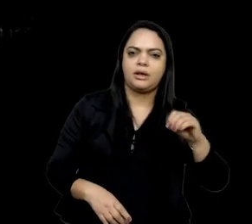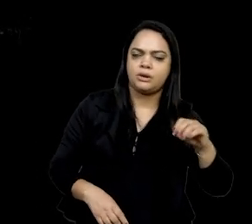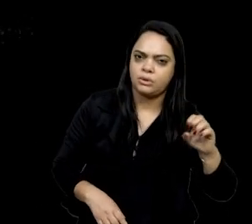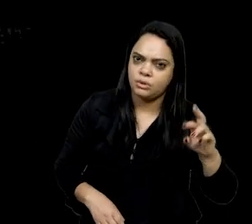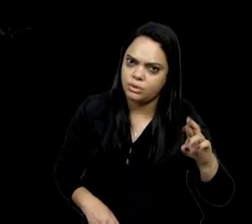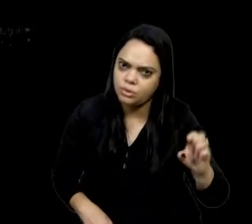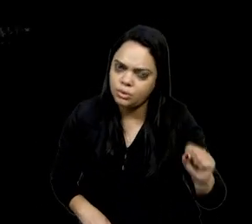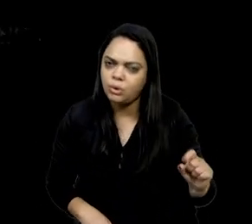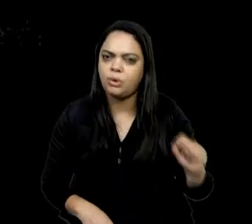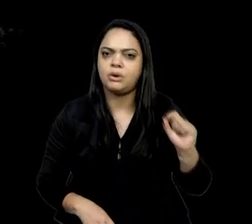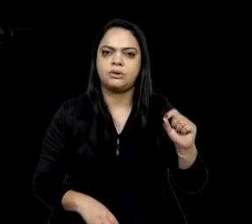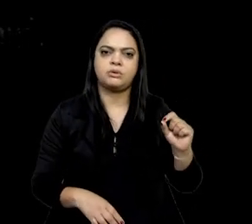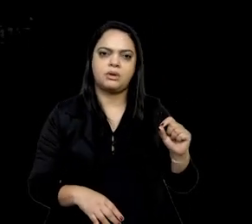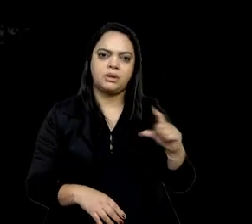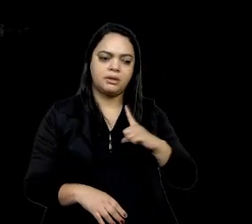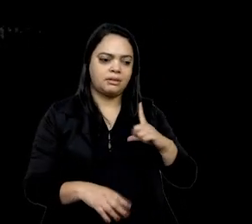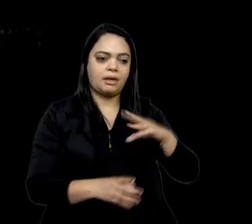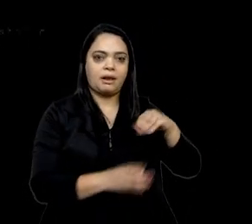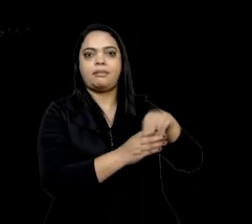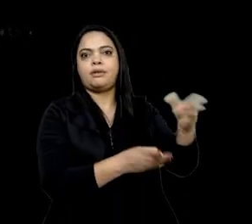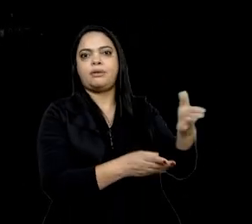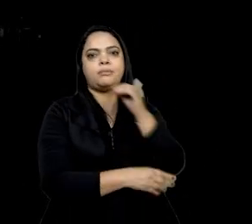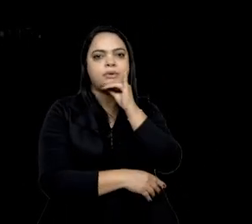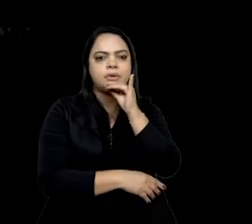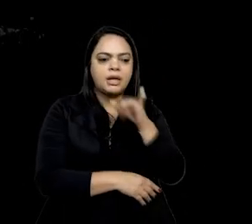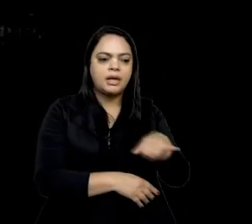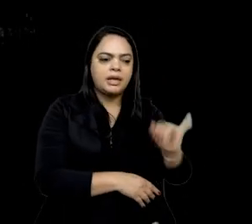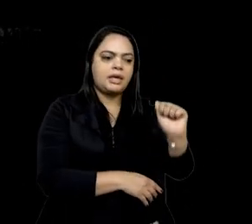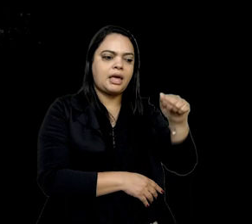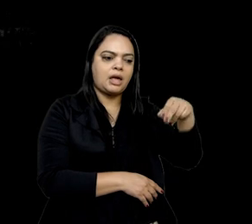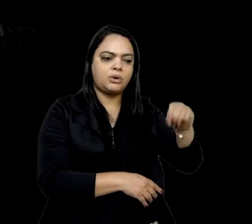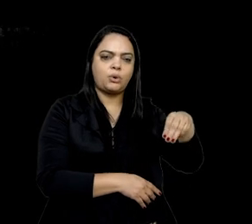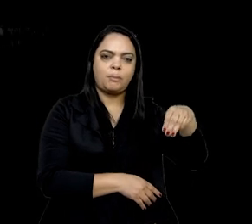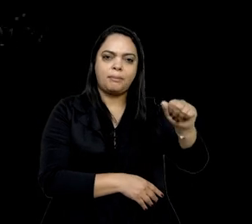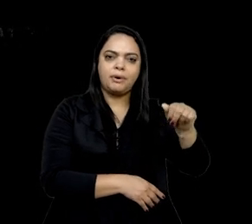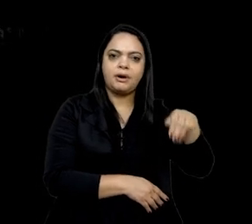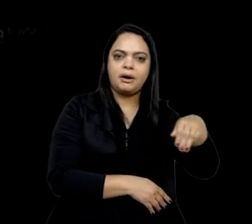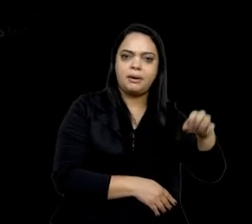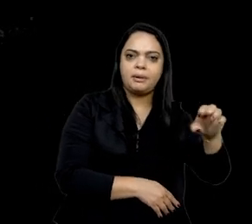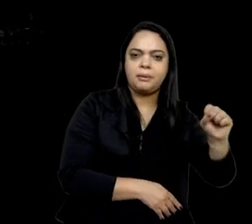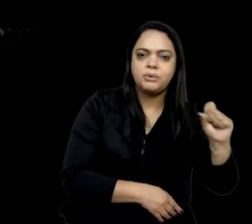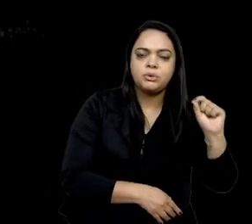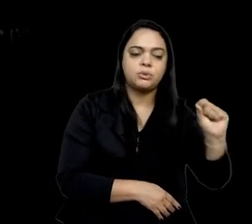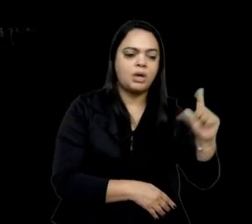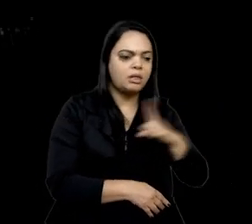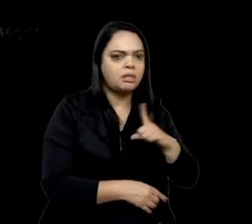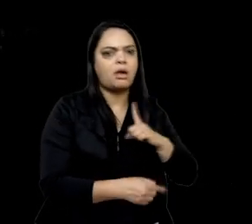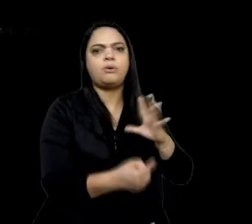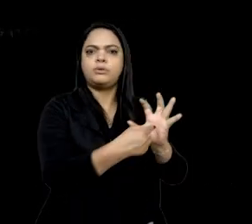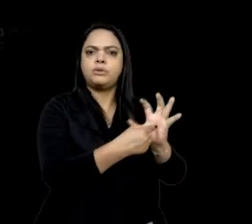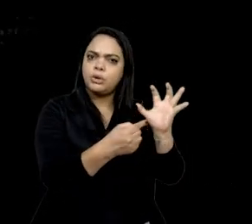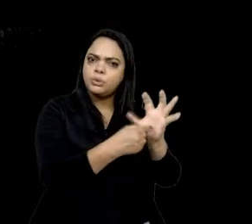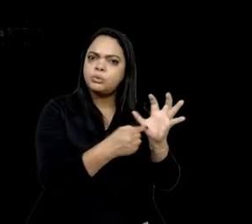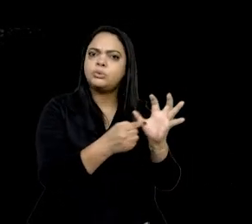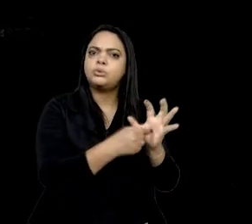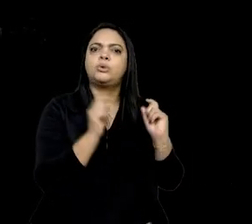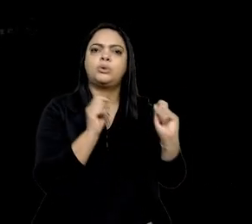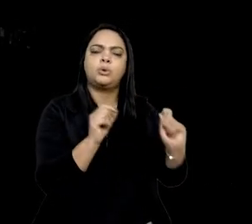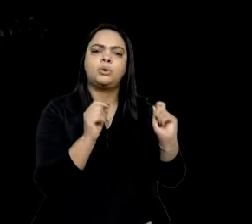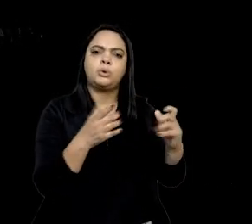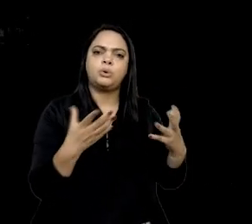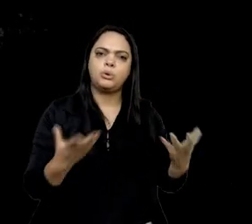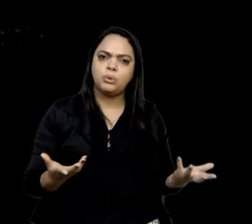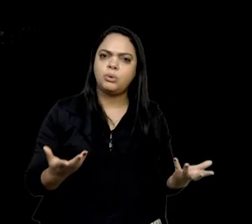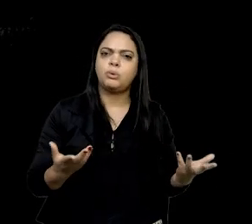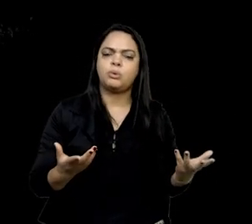os Yanomami estão aí, cada vez mais, denunciando isso, através daquela campanha fora da Covid, fora garimpo, fora da Covid,